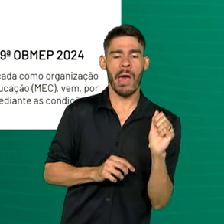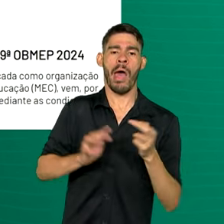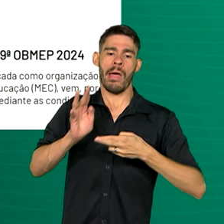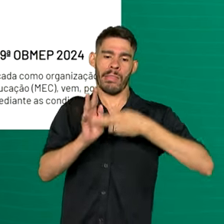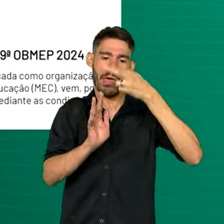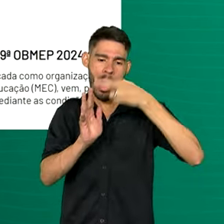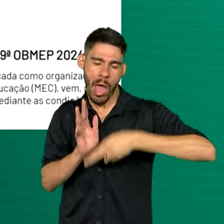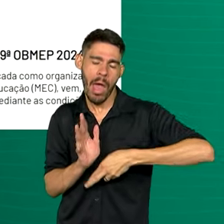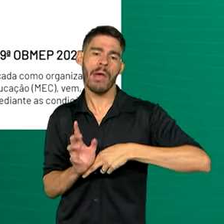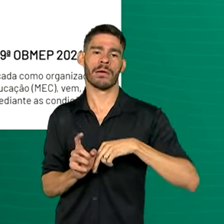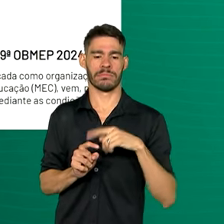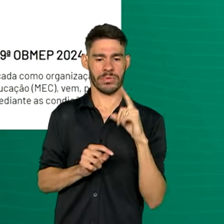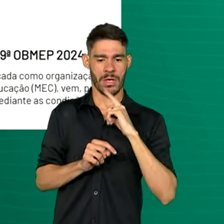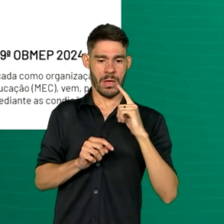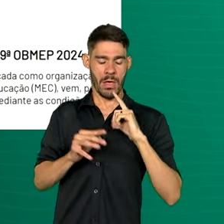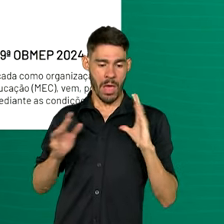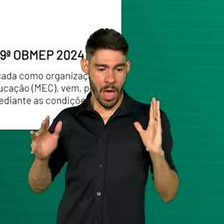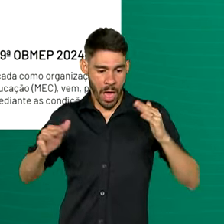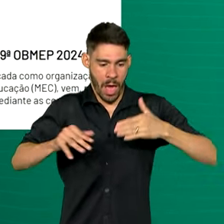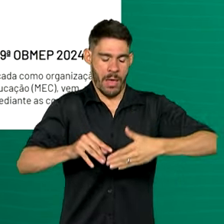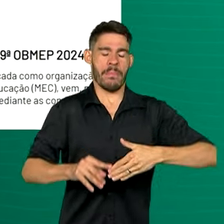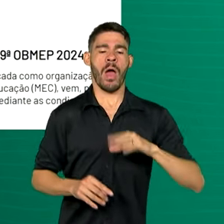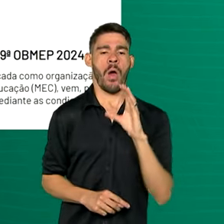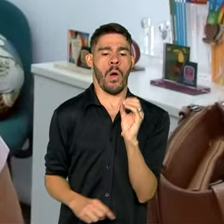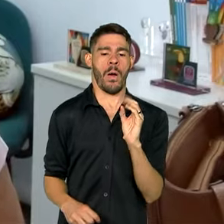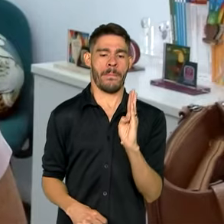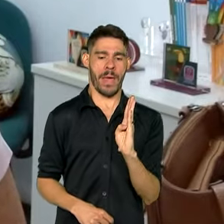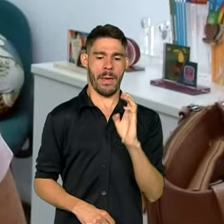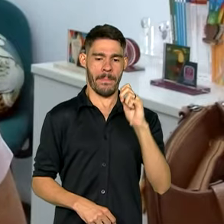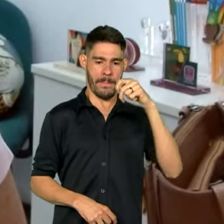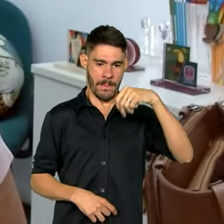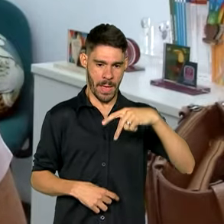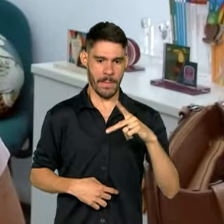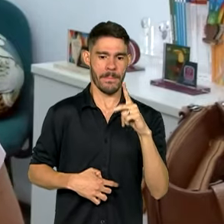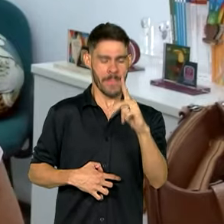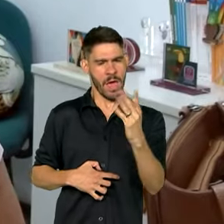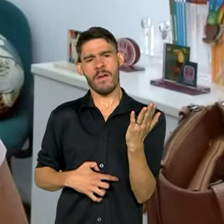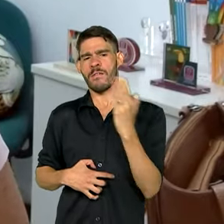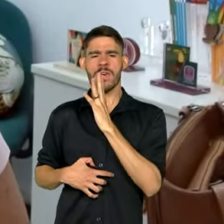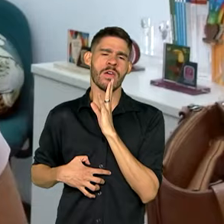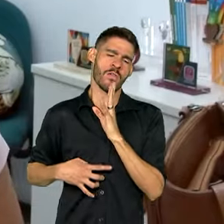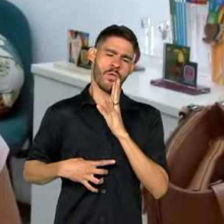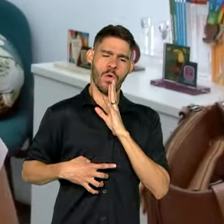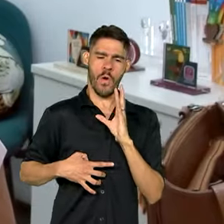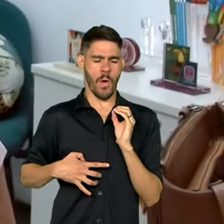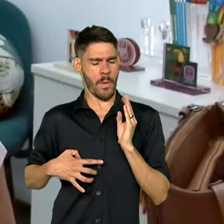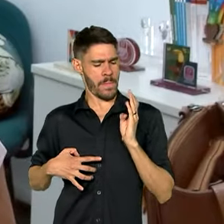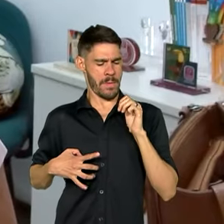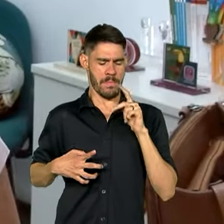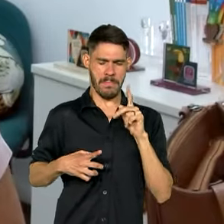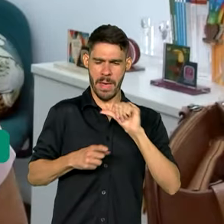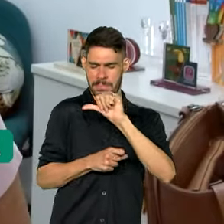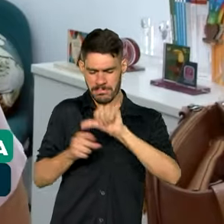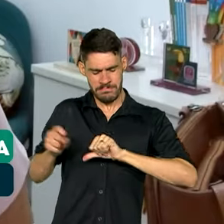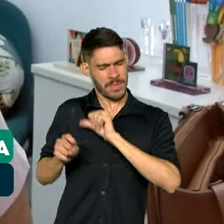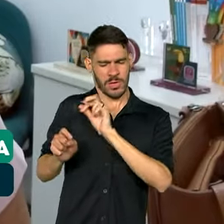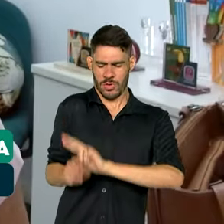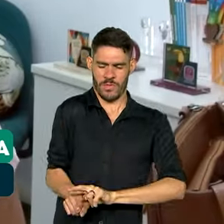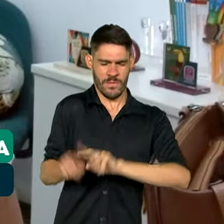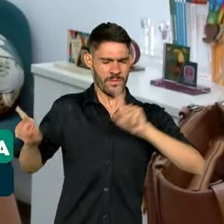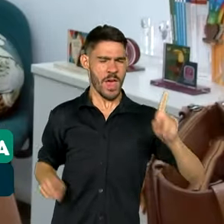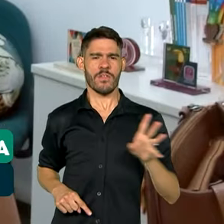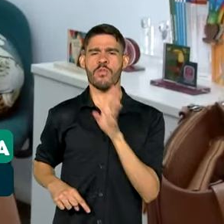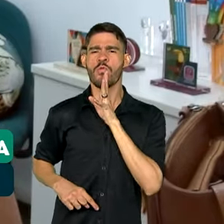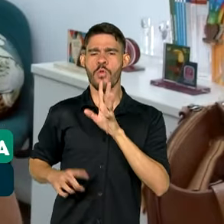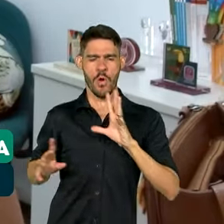regras previstas para a participação na Obemep. Venham conhecer uma Obemep completamente diferente de tudo que